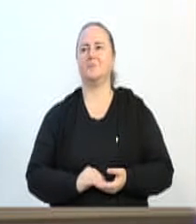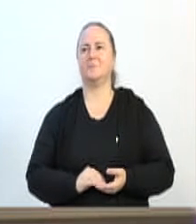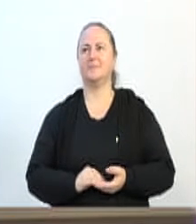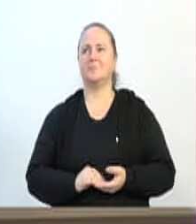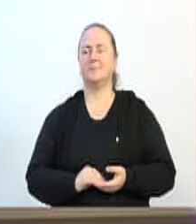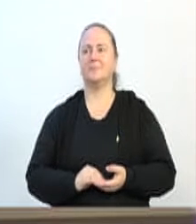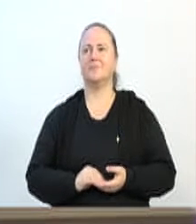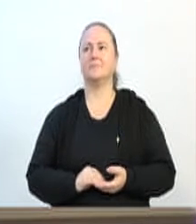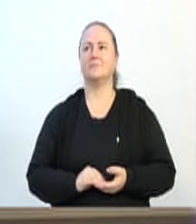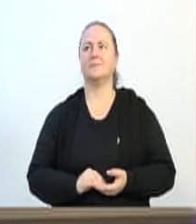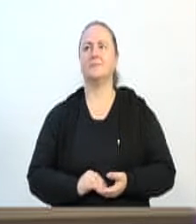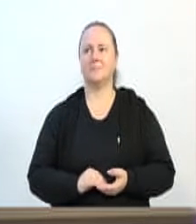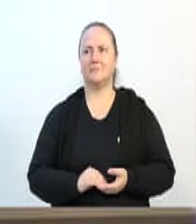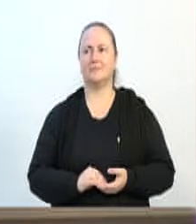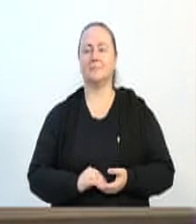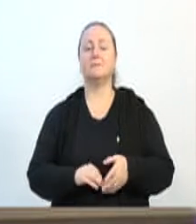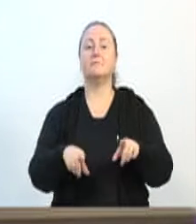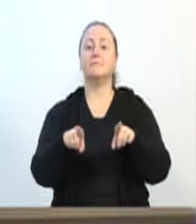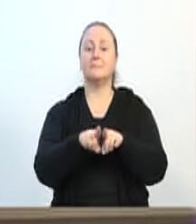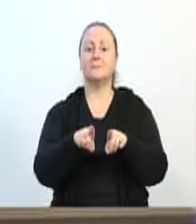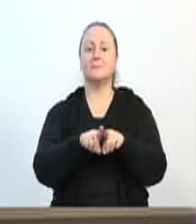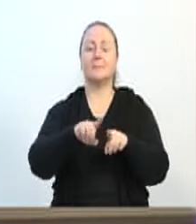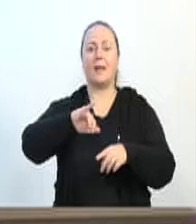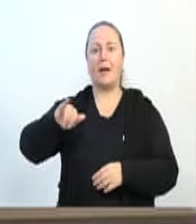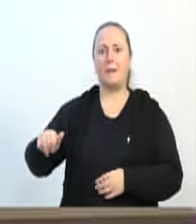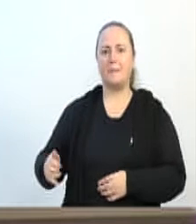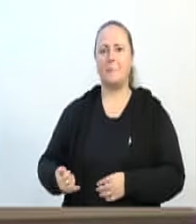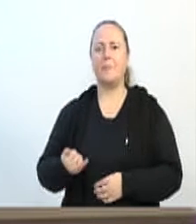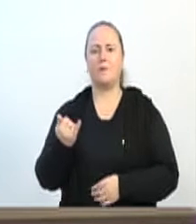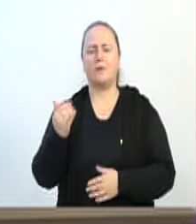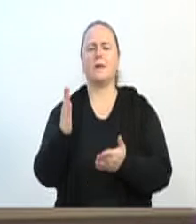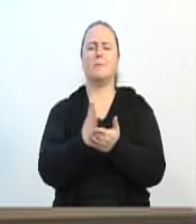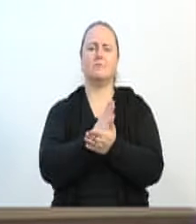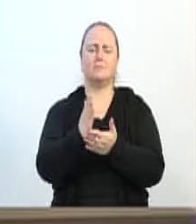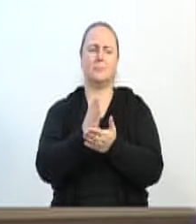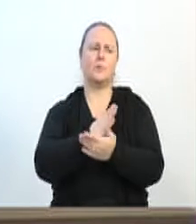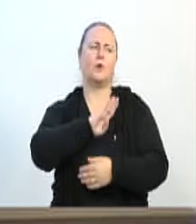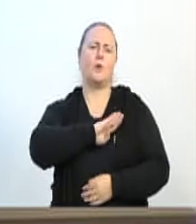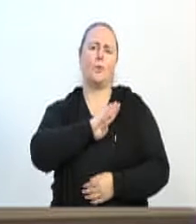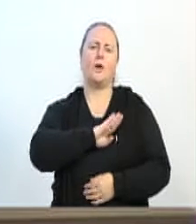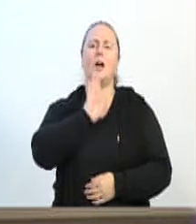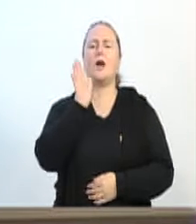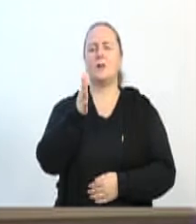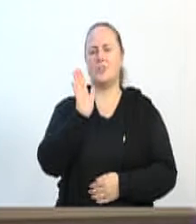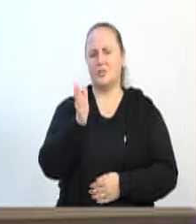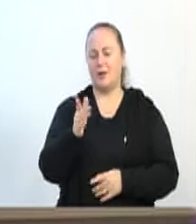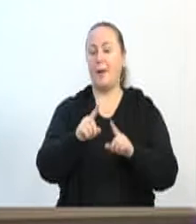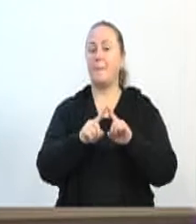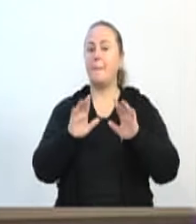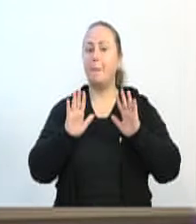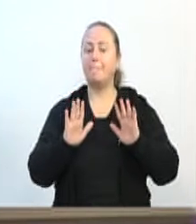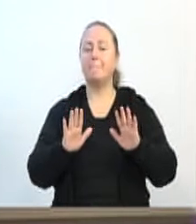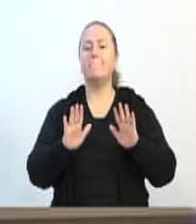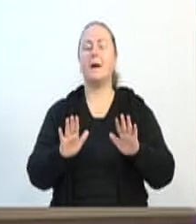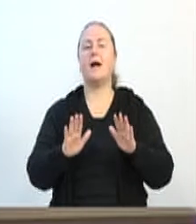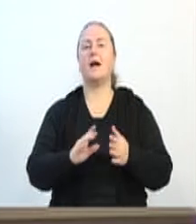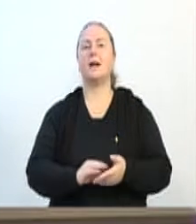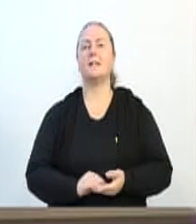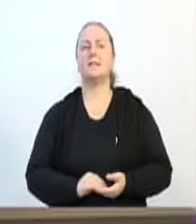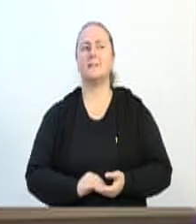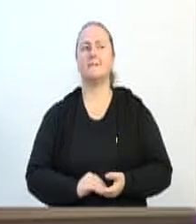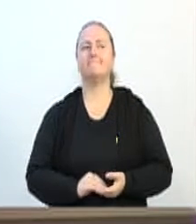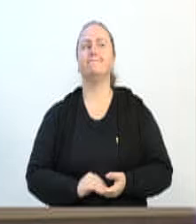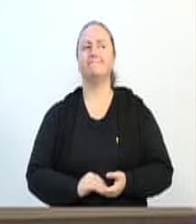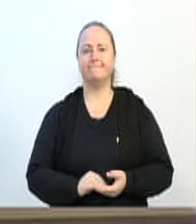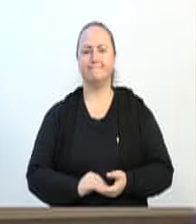Eu quero aproveitar também, e eu sei que alguns colegas já falaram sobre isso, mas falar sobre a